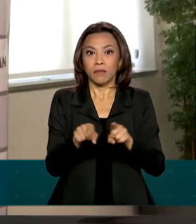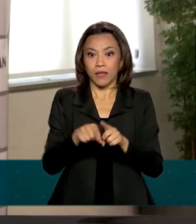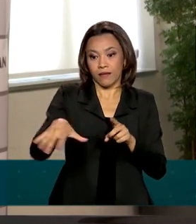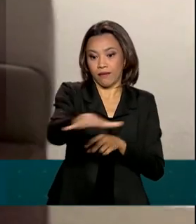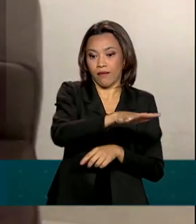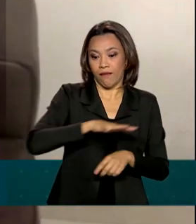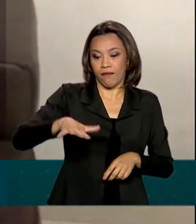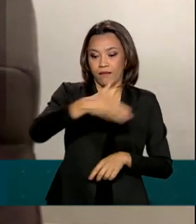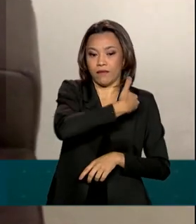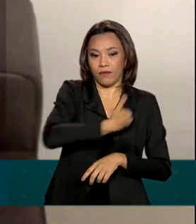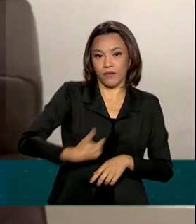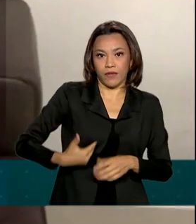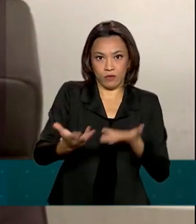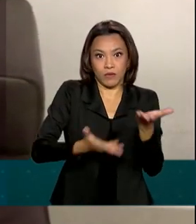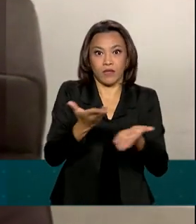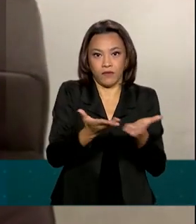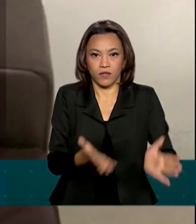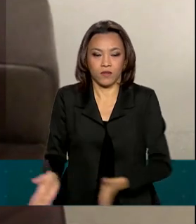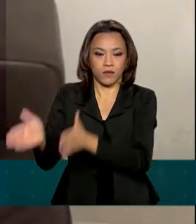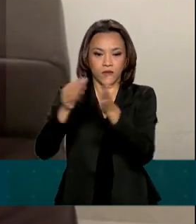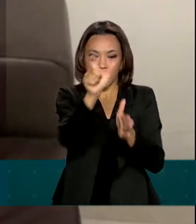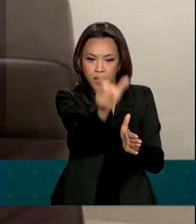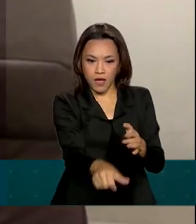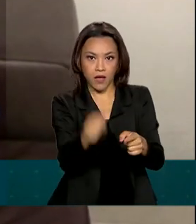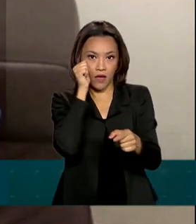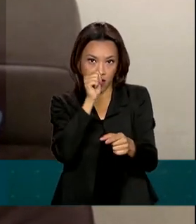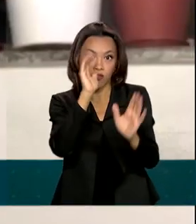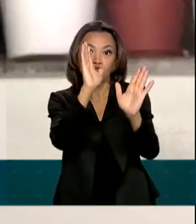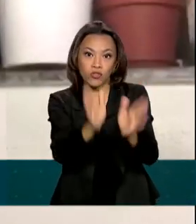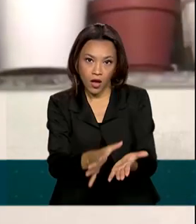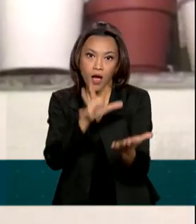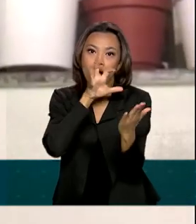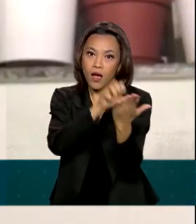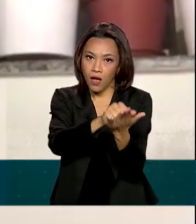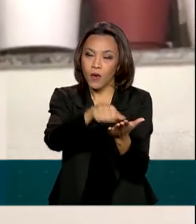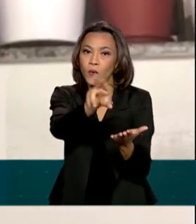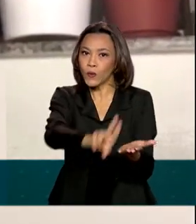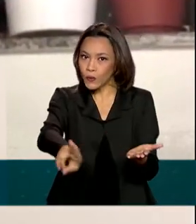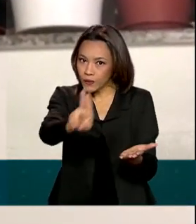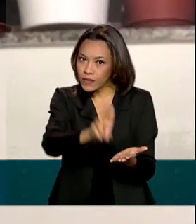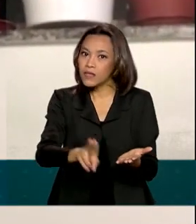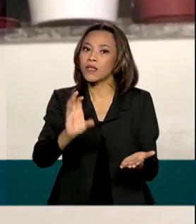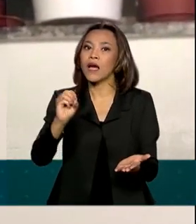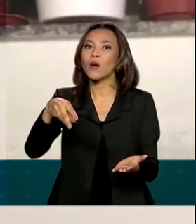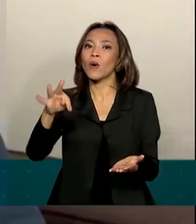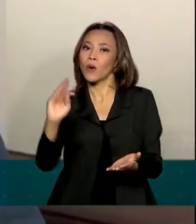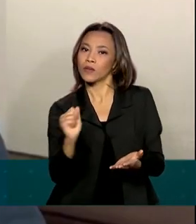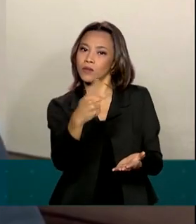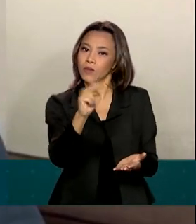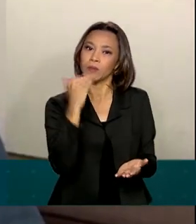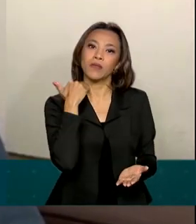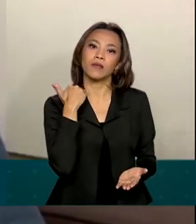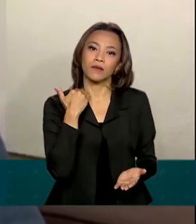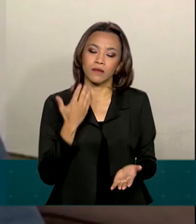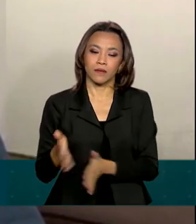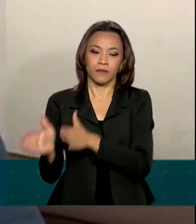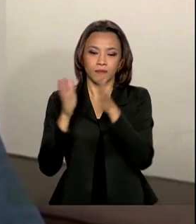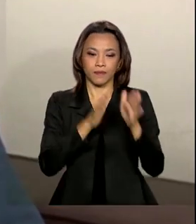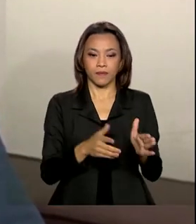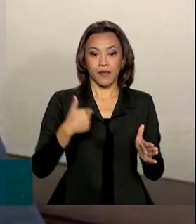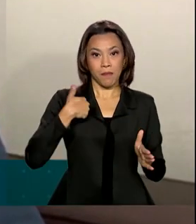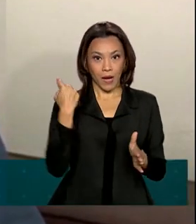serviços públicos. Juliane já se cadastrou no Gov.br utilizando a conta bancária. Para a gente é uma